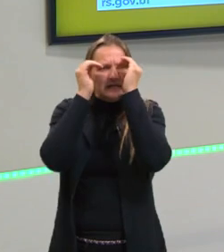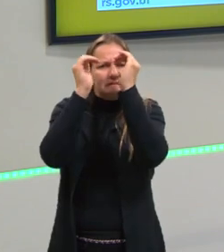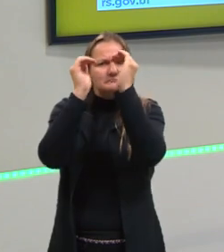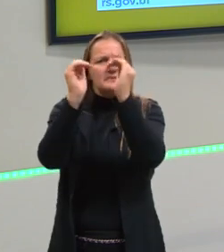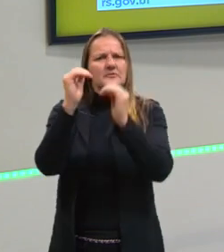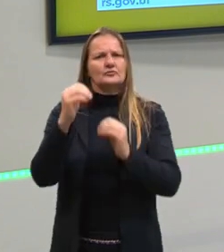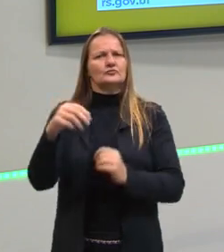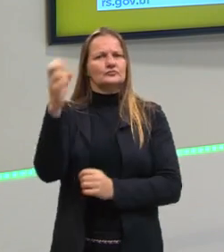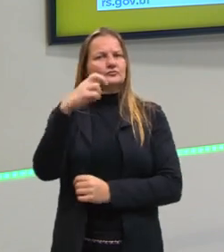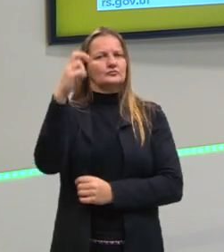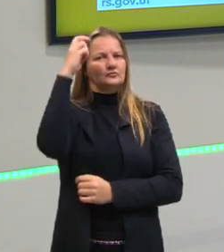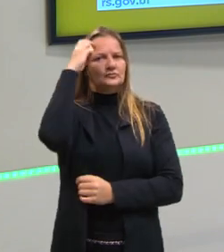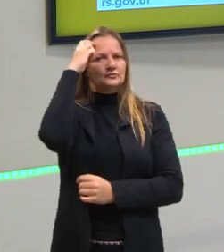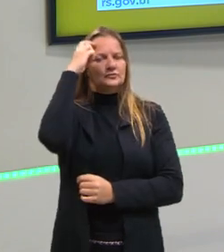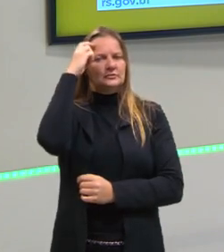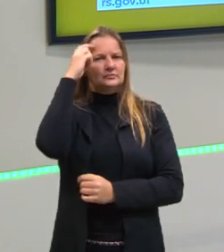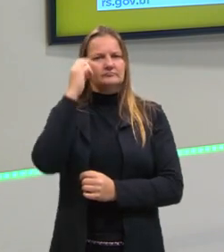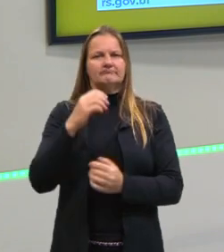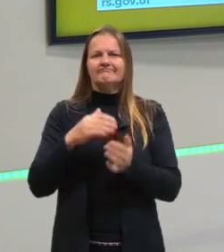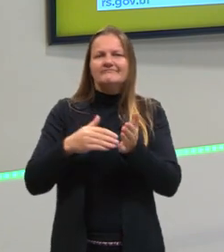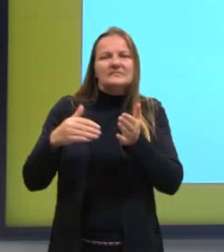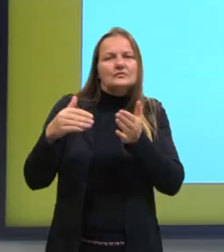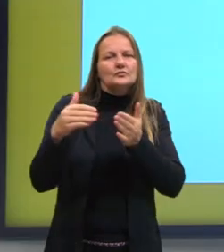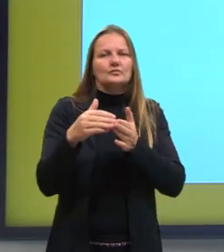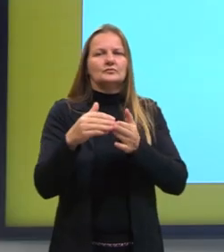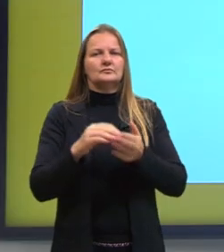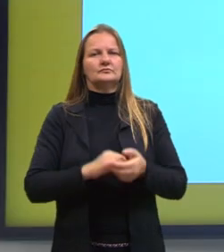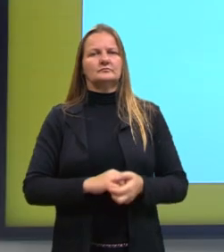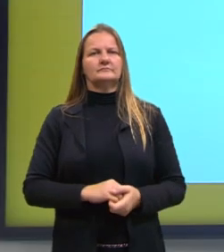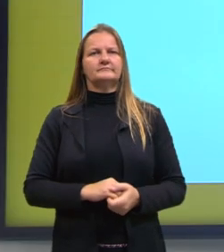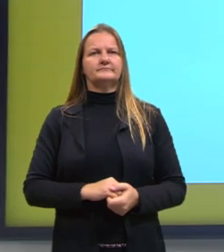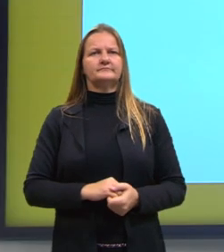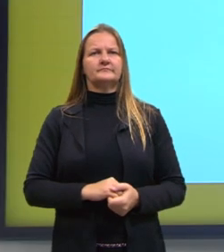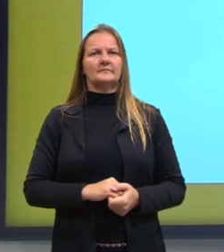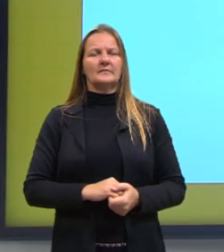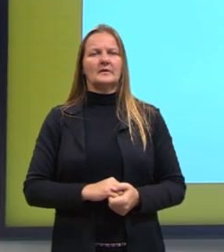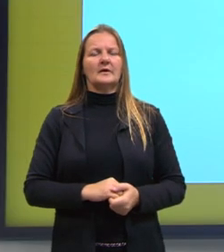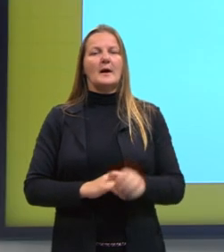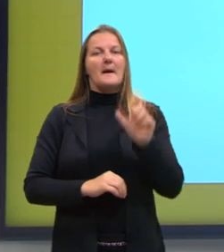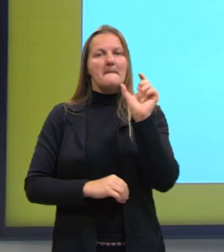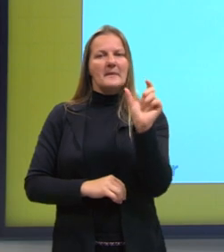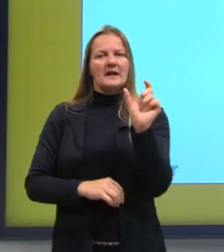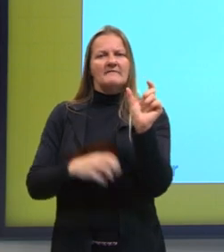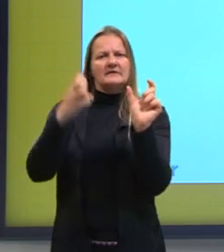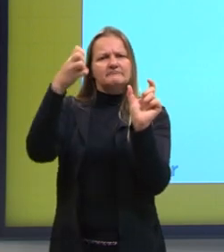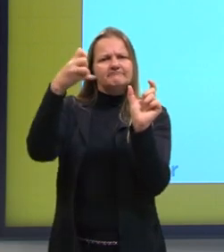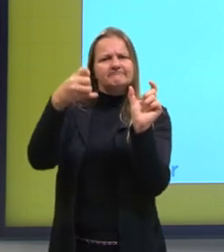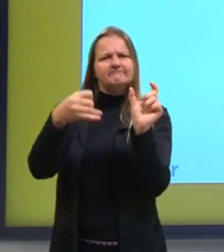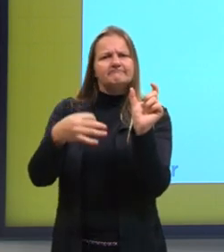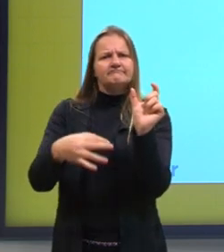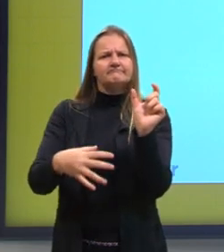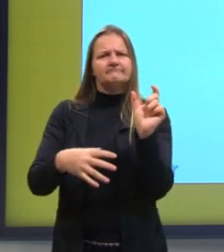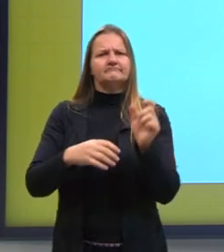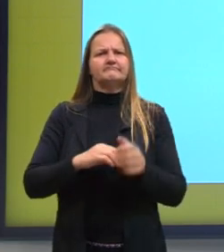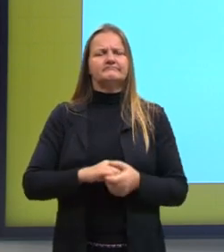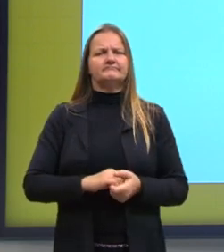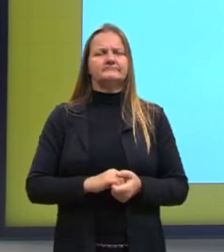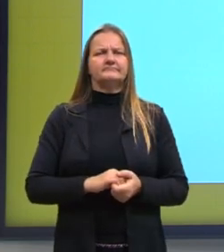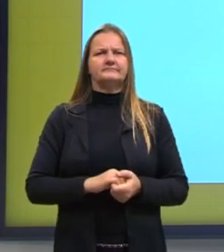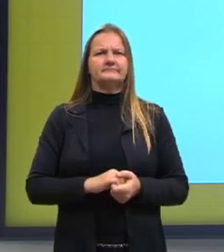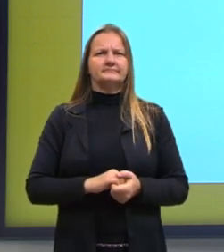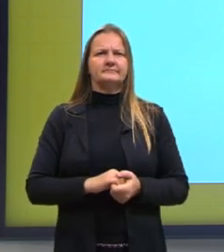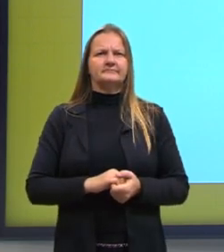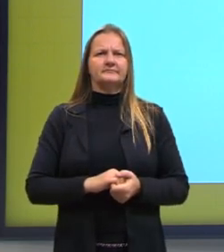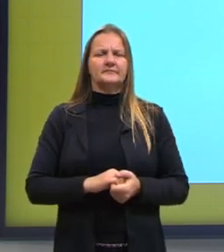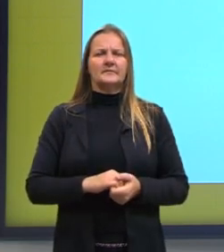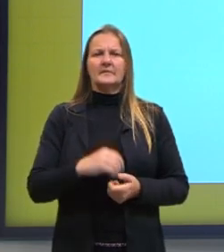com as demais culturas que existem. Olha, etimologicamente, falando mais, definindo ela, ela